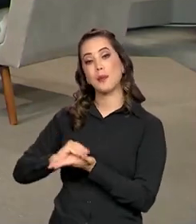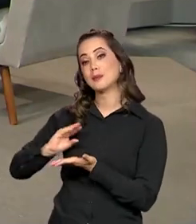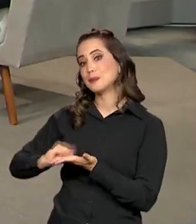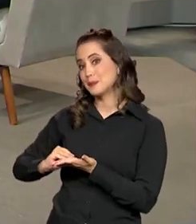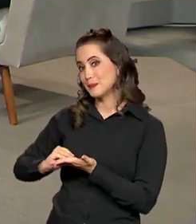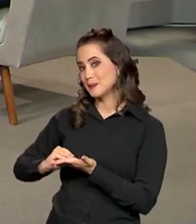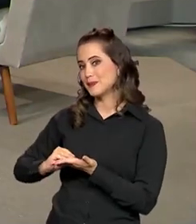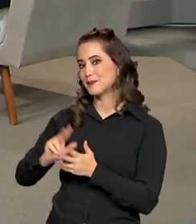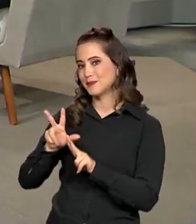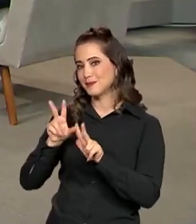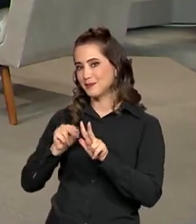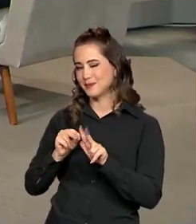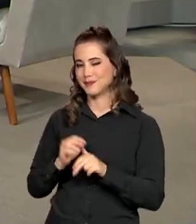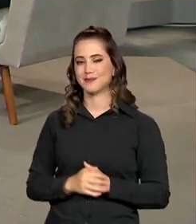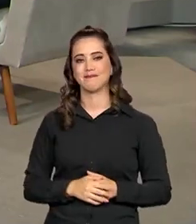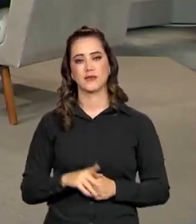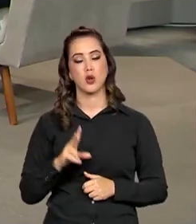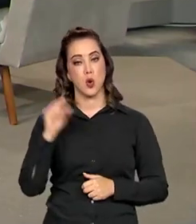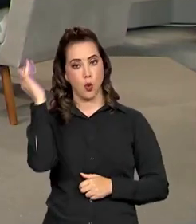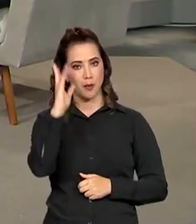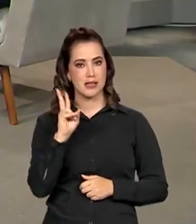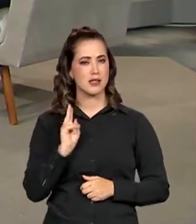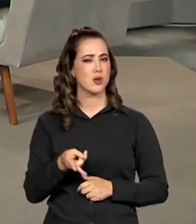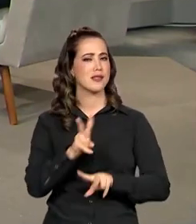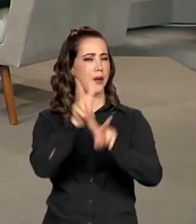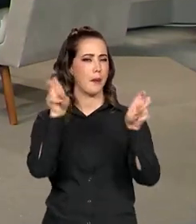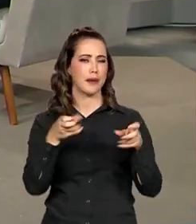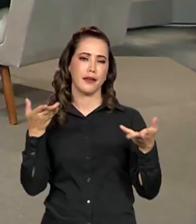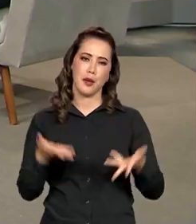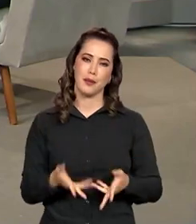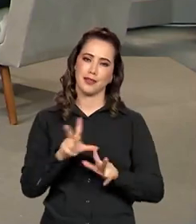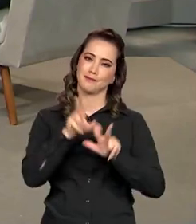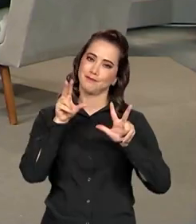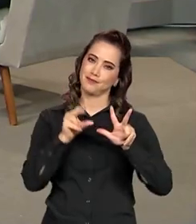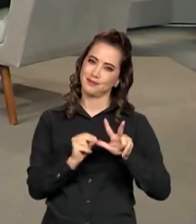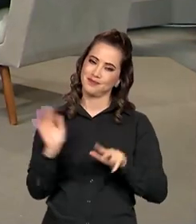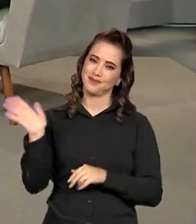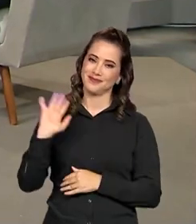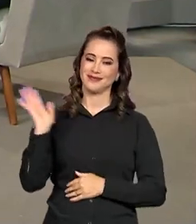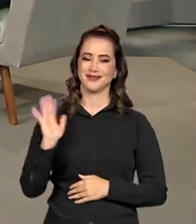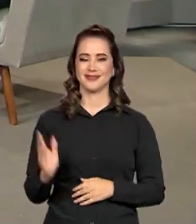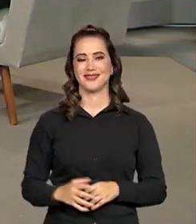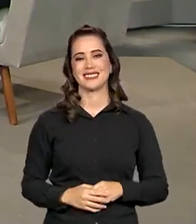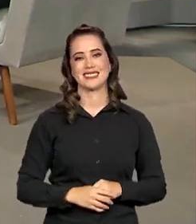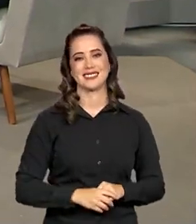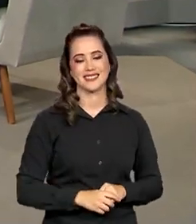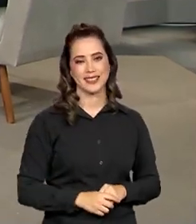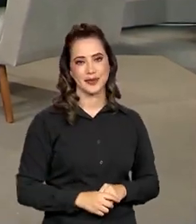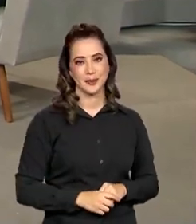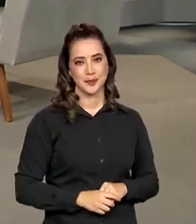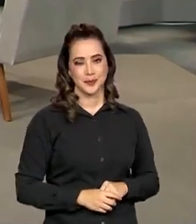o TV Brasil Play. E o Brasil continua em pauta aqui na TV Brasil. Até o próximo programa.